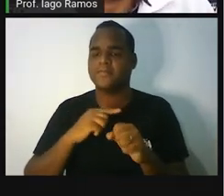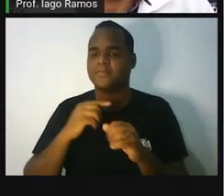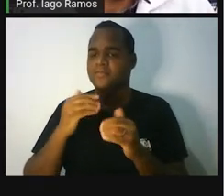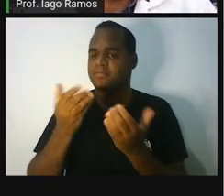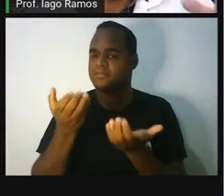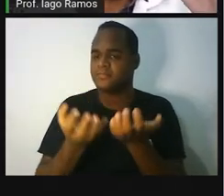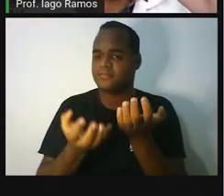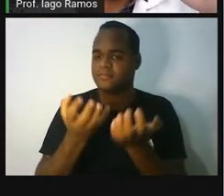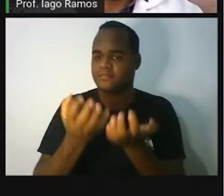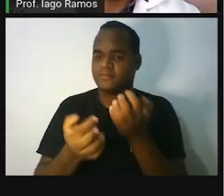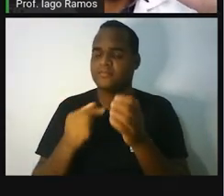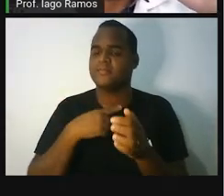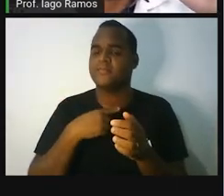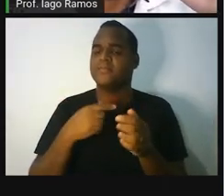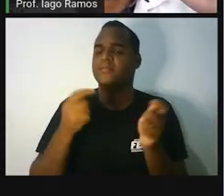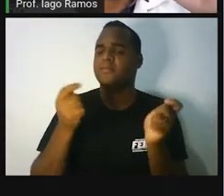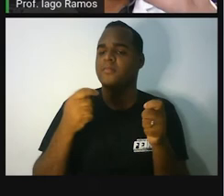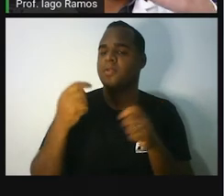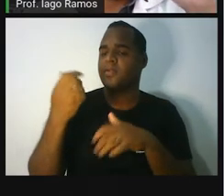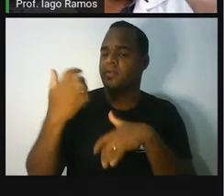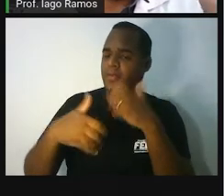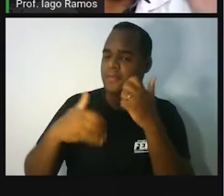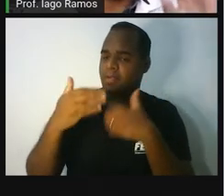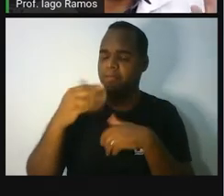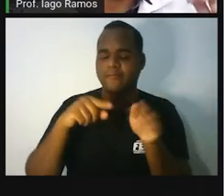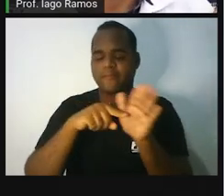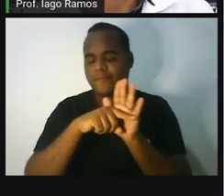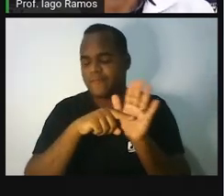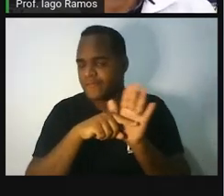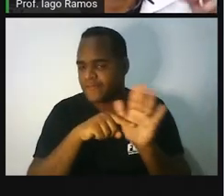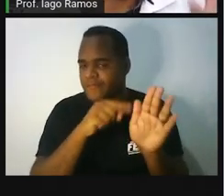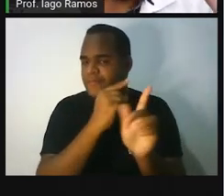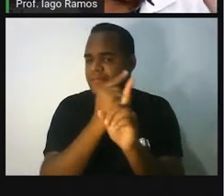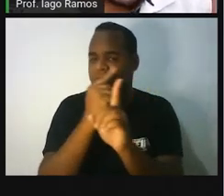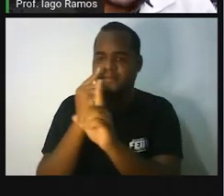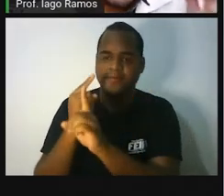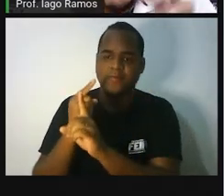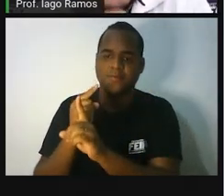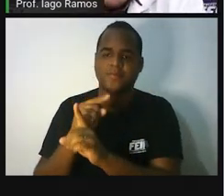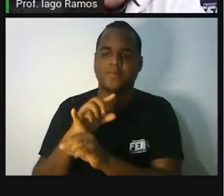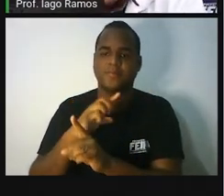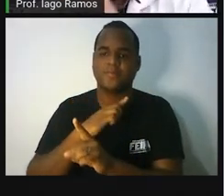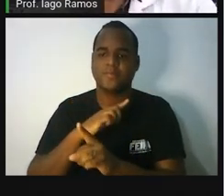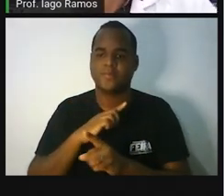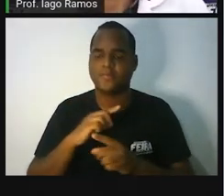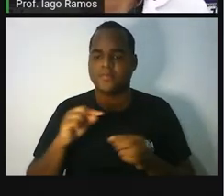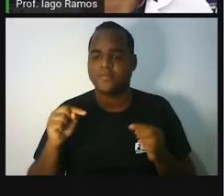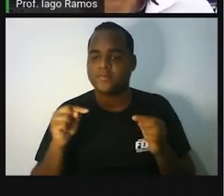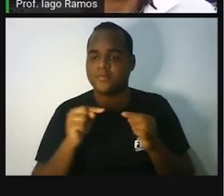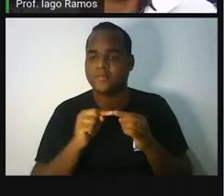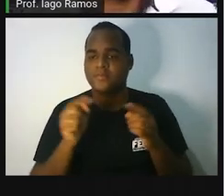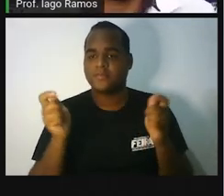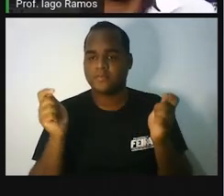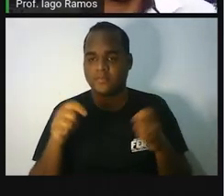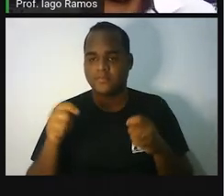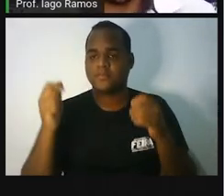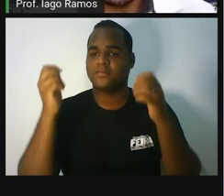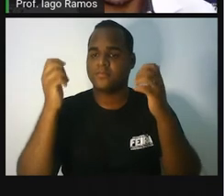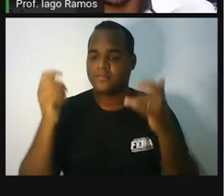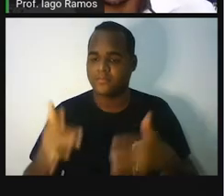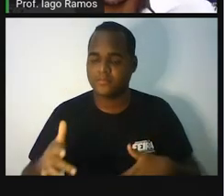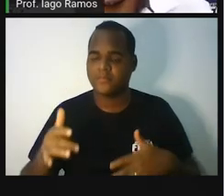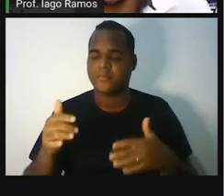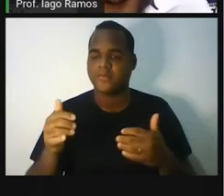a balança, quando você começa, quando você investiga todos aqueles passos que eu mostrei para você, você vai